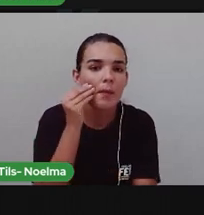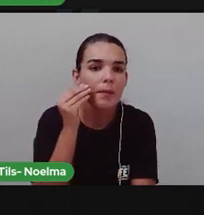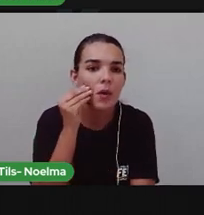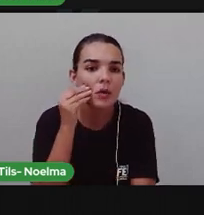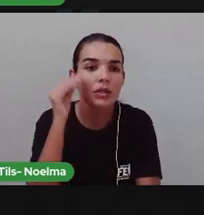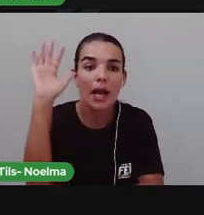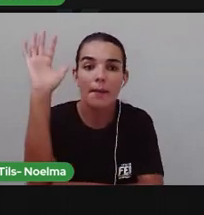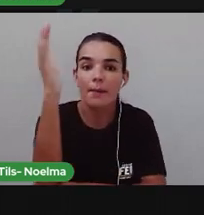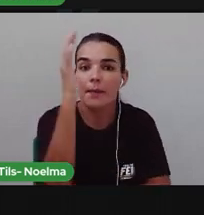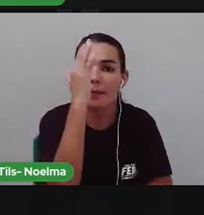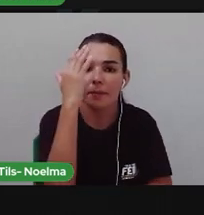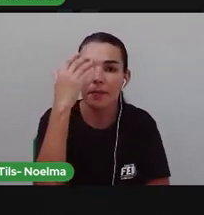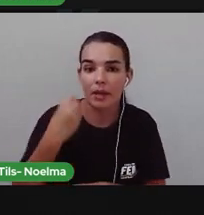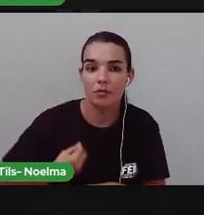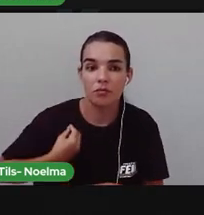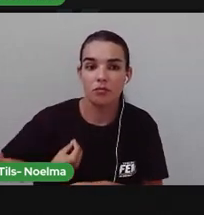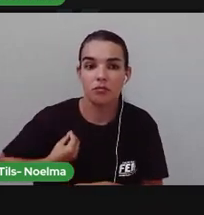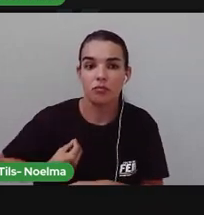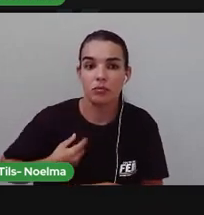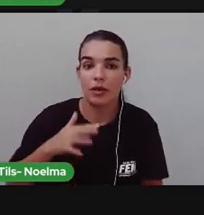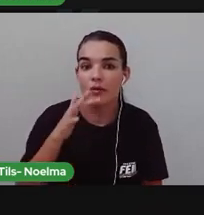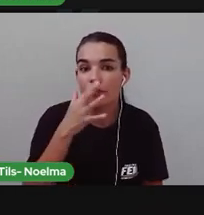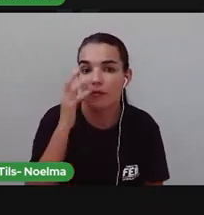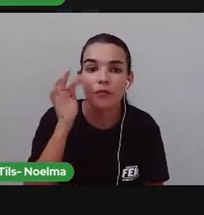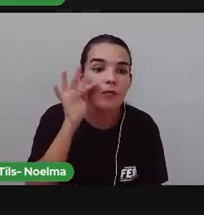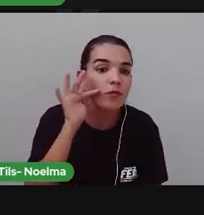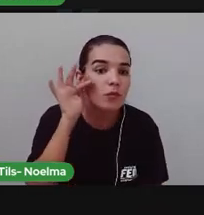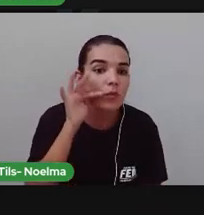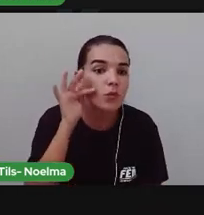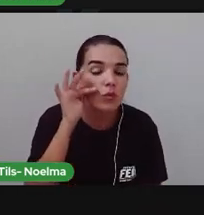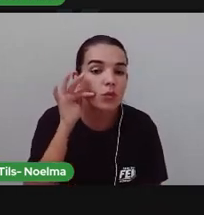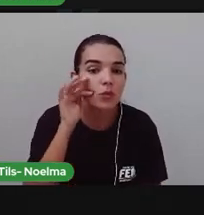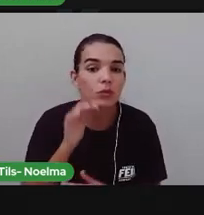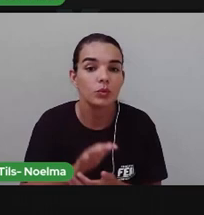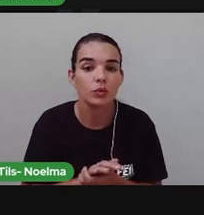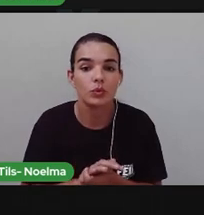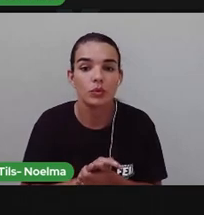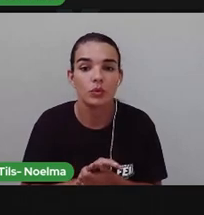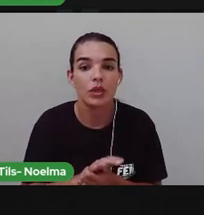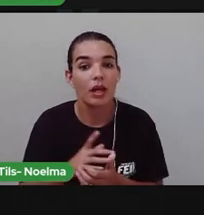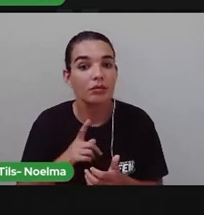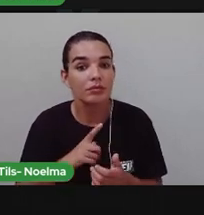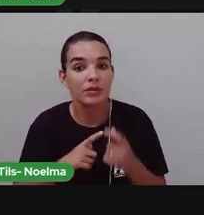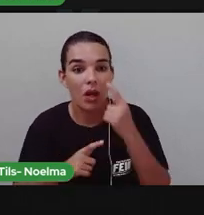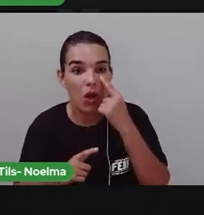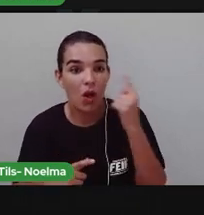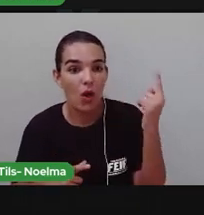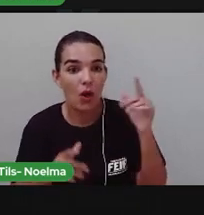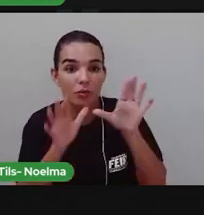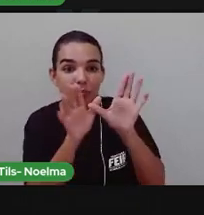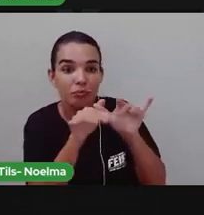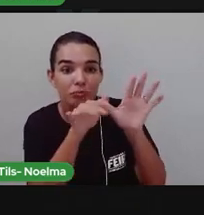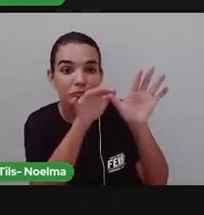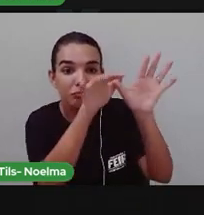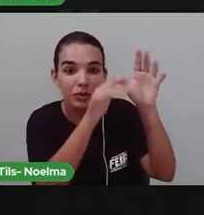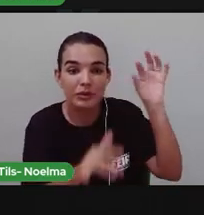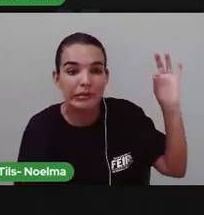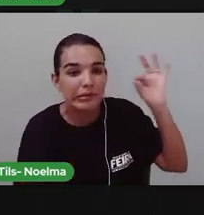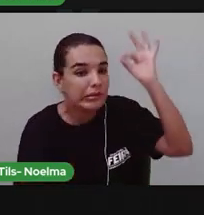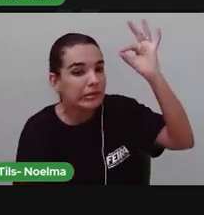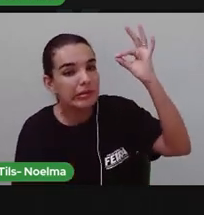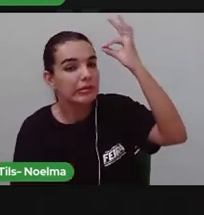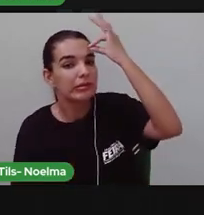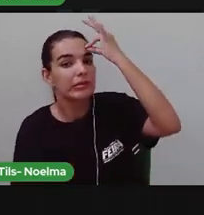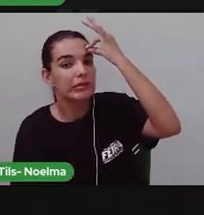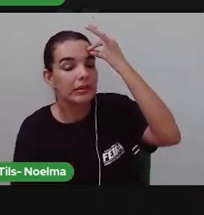De plantas Capazes De produzir frutos Na coleção De insetos Veja só Abelhas Vespas E